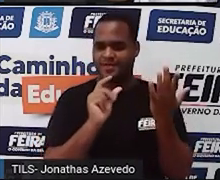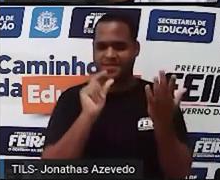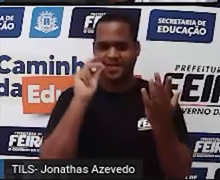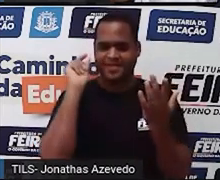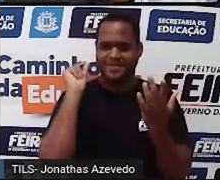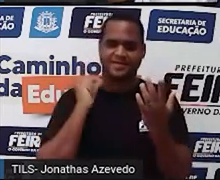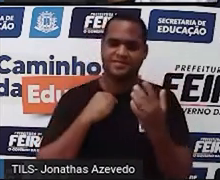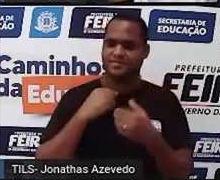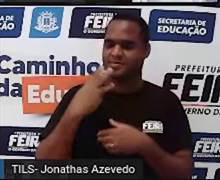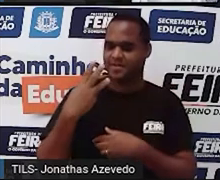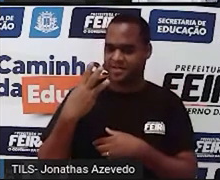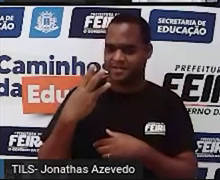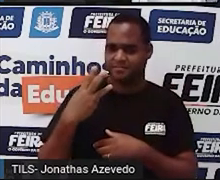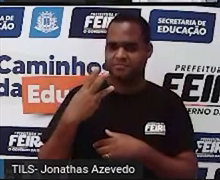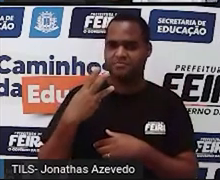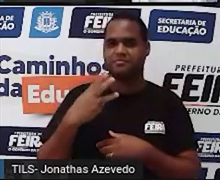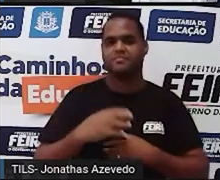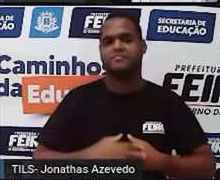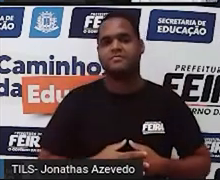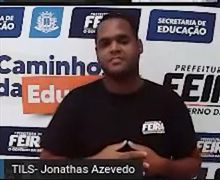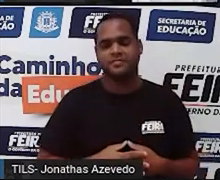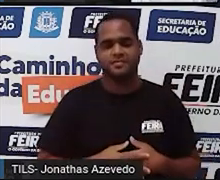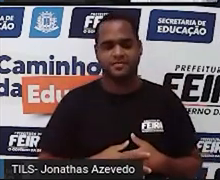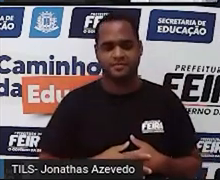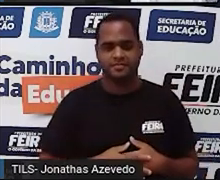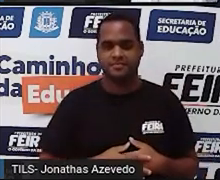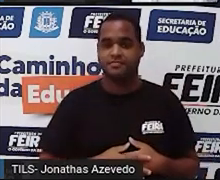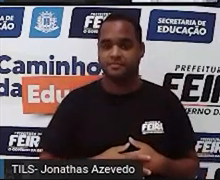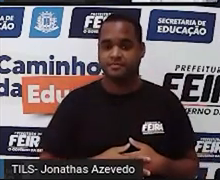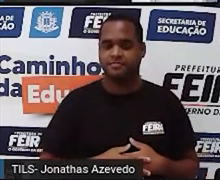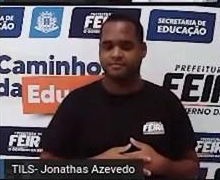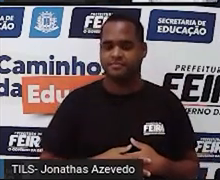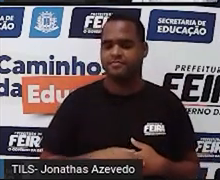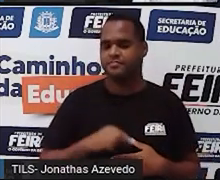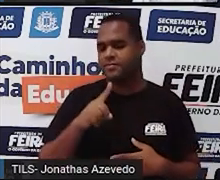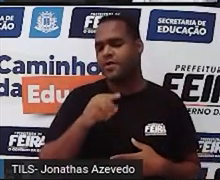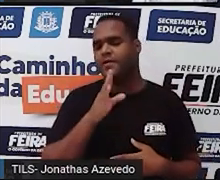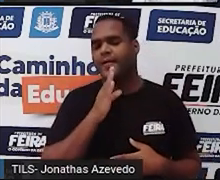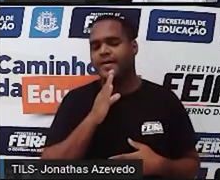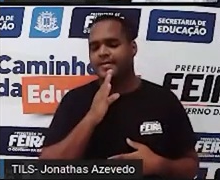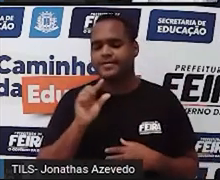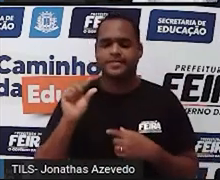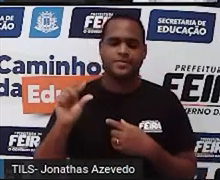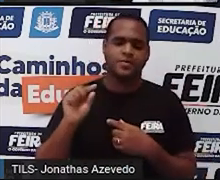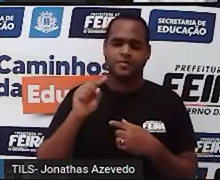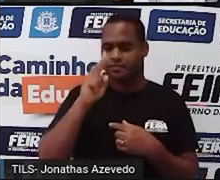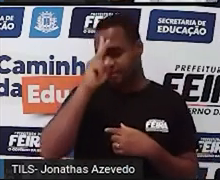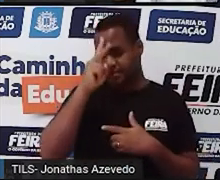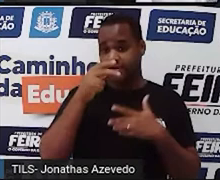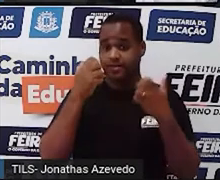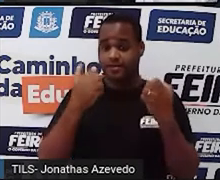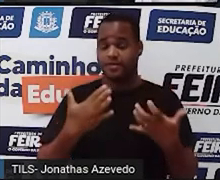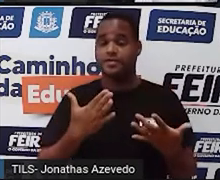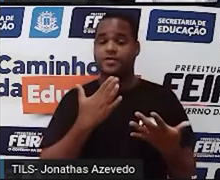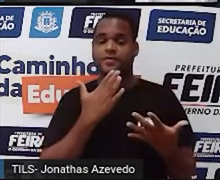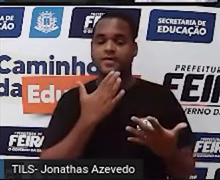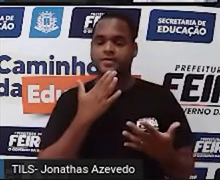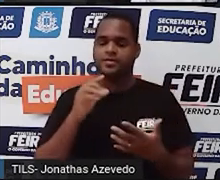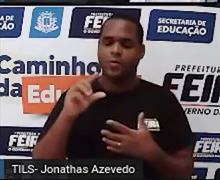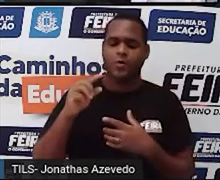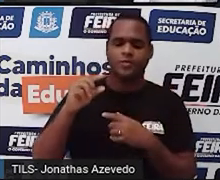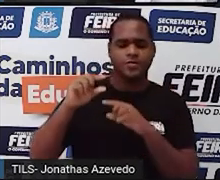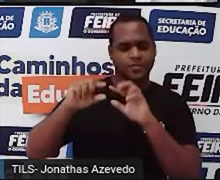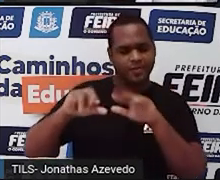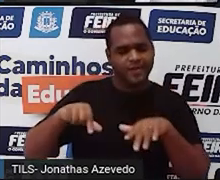bastante tempo. E de que a gente conhece pouco sobre ele. A história conhece poucas